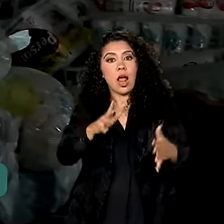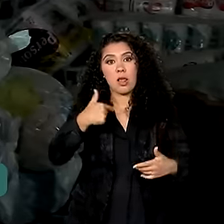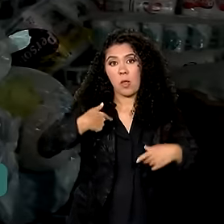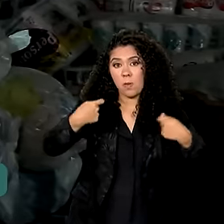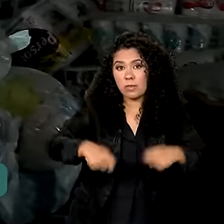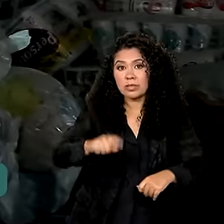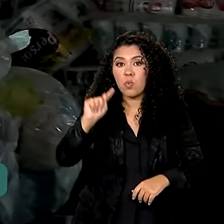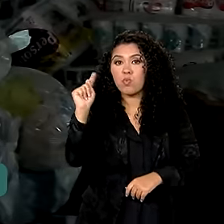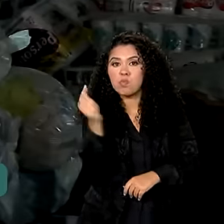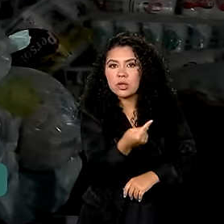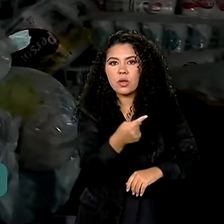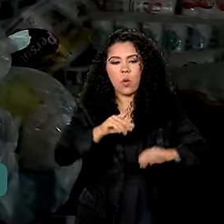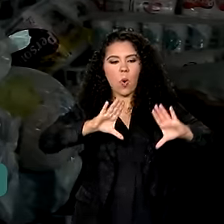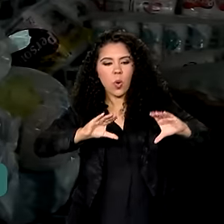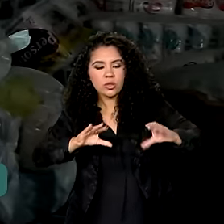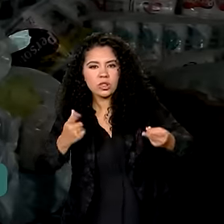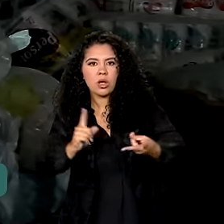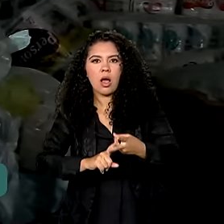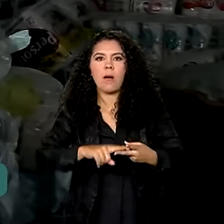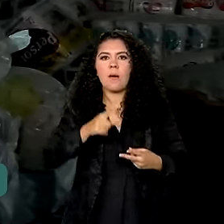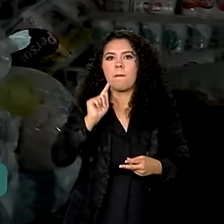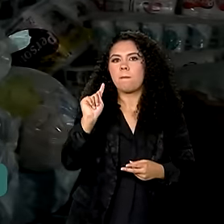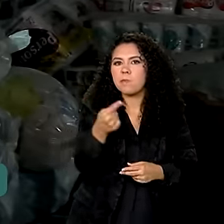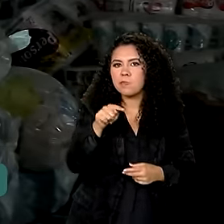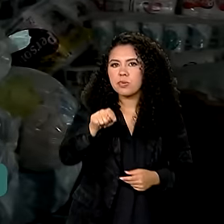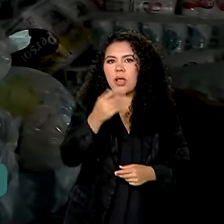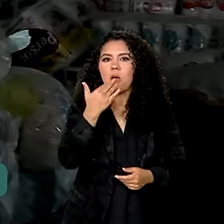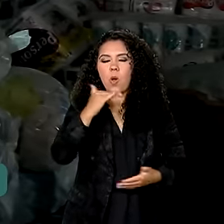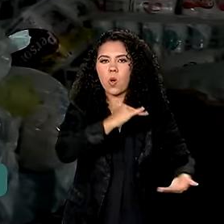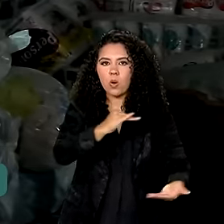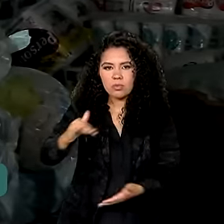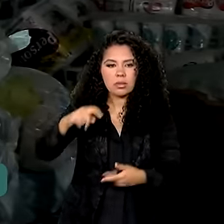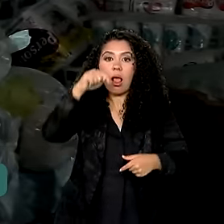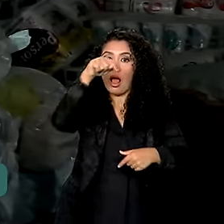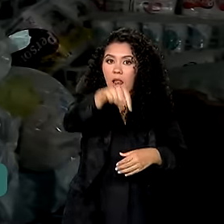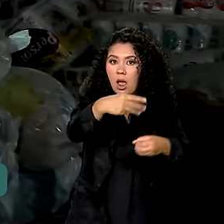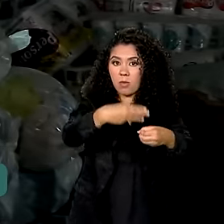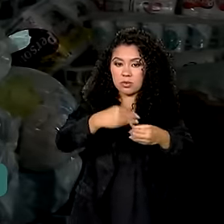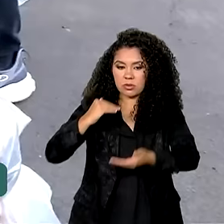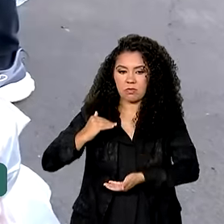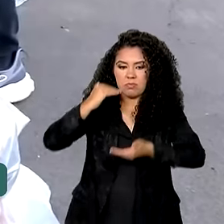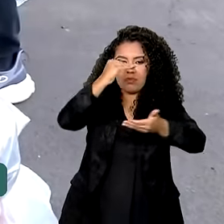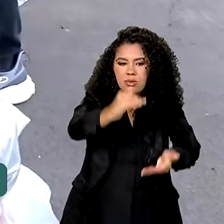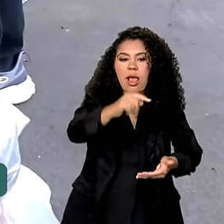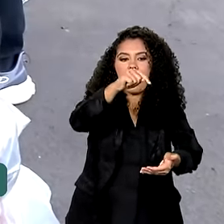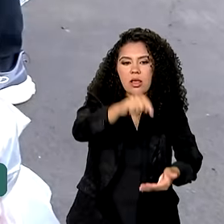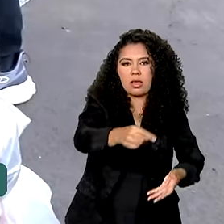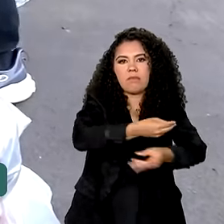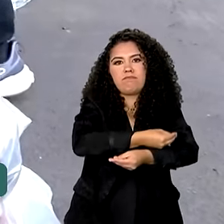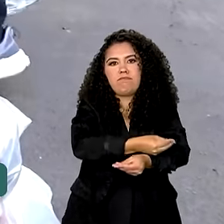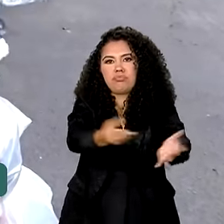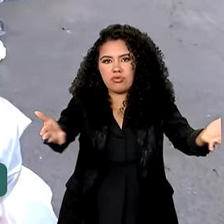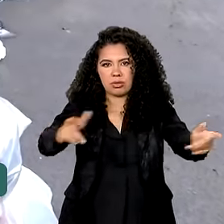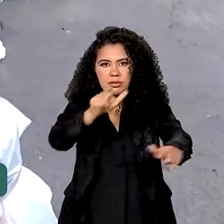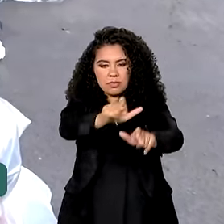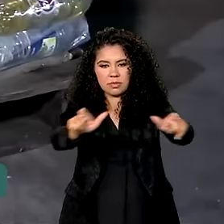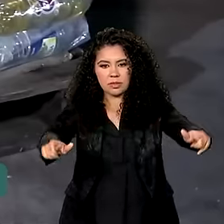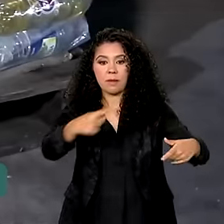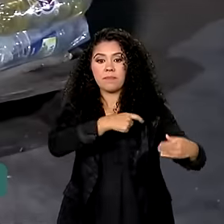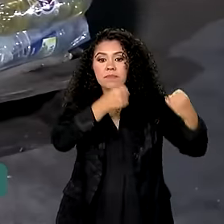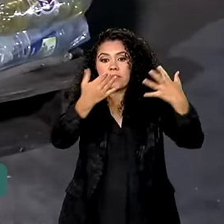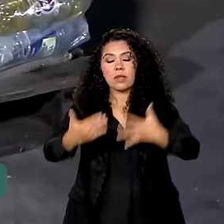cestas e a gente faz o atendimento dessa demanda para que o município, lá na ponta, faça a entrega para as pessoas afetadas. E agora a prioridade de